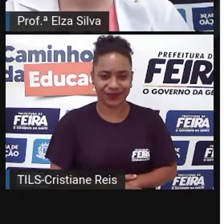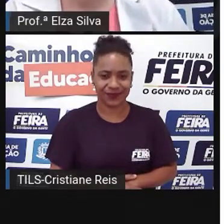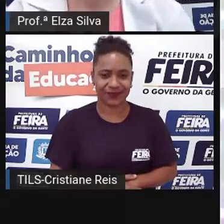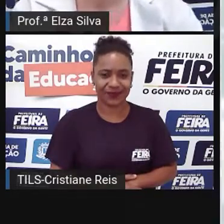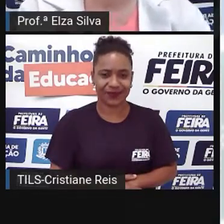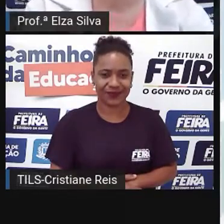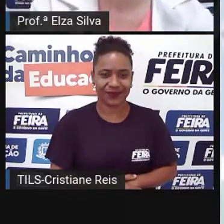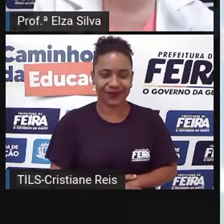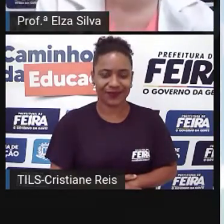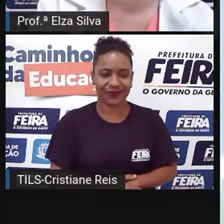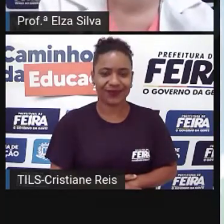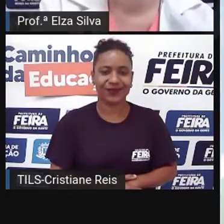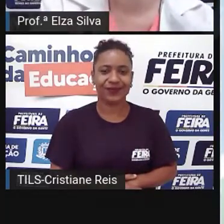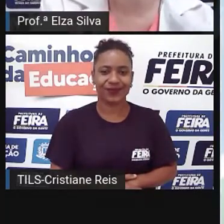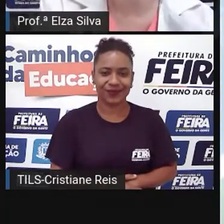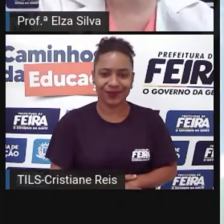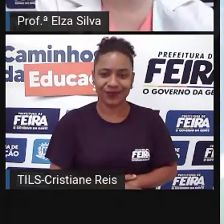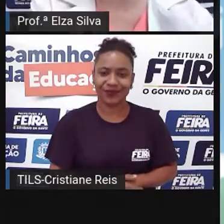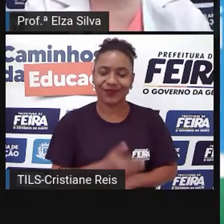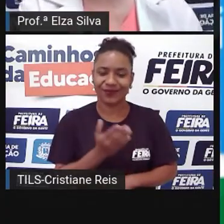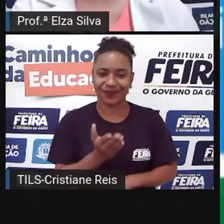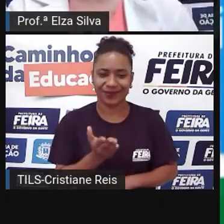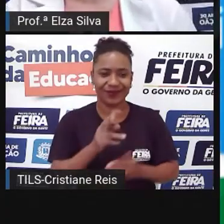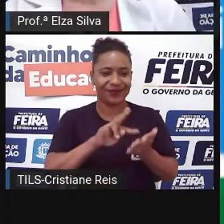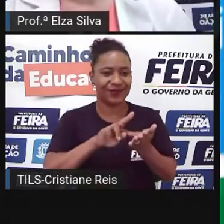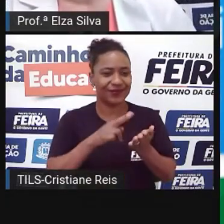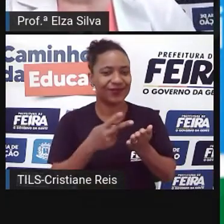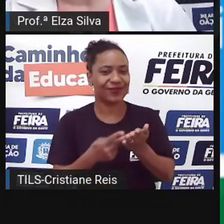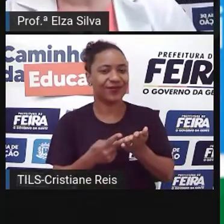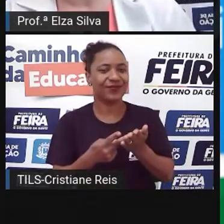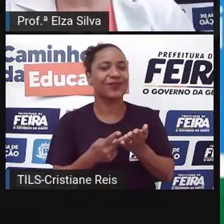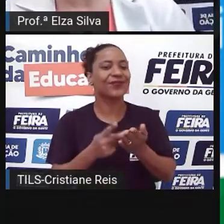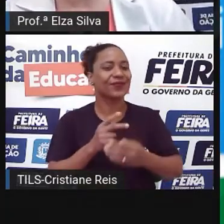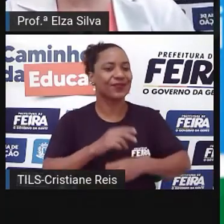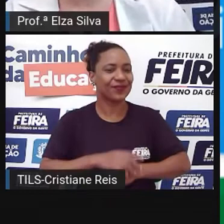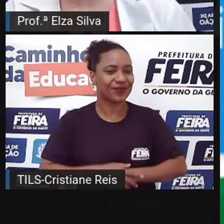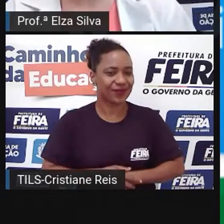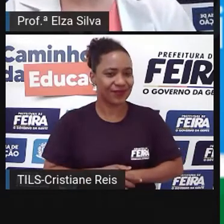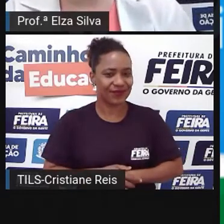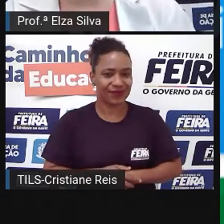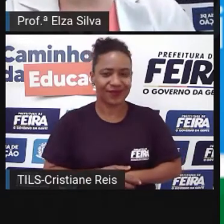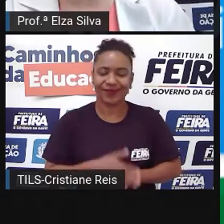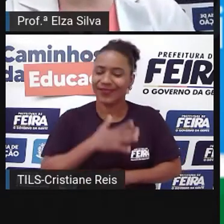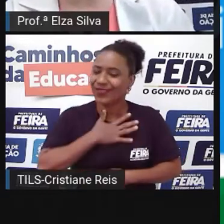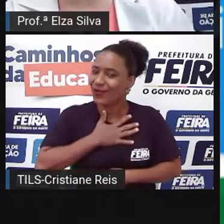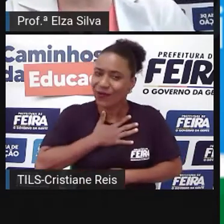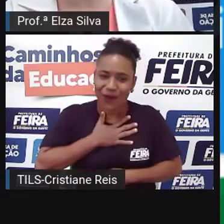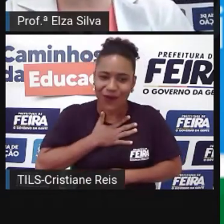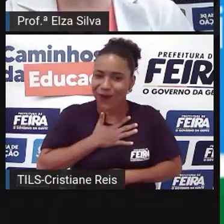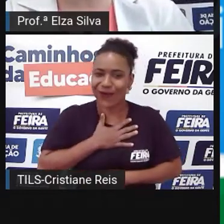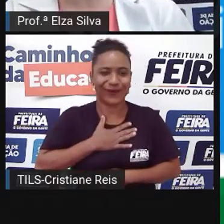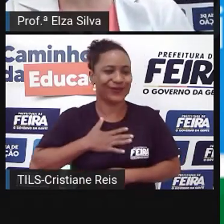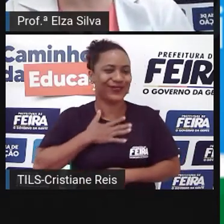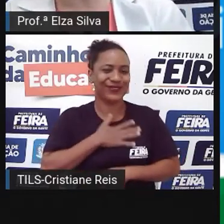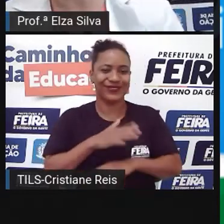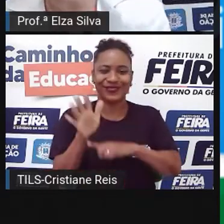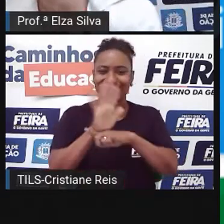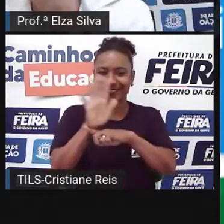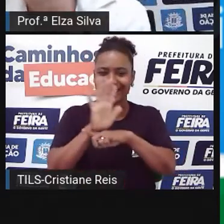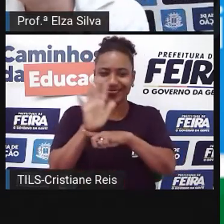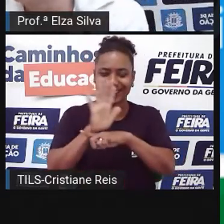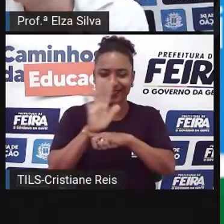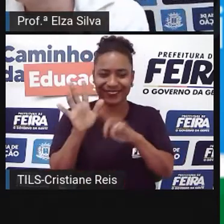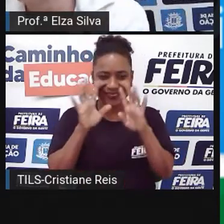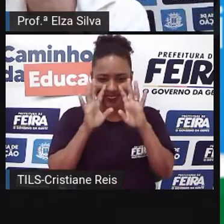Embaralhar To go to the cinema I like to go to the cinema Eu gosto muito de ir ao cinema